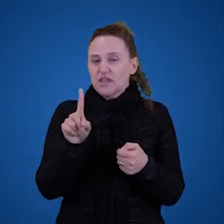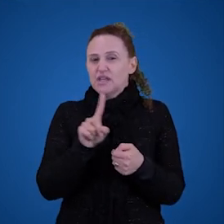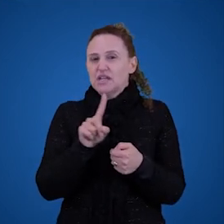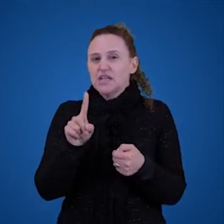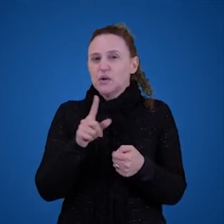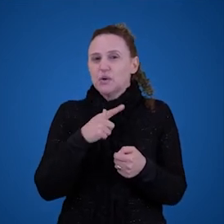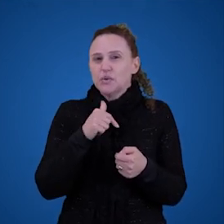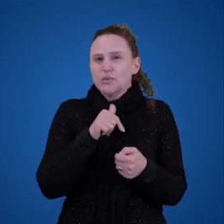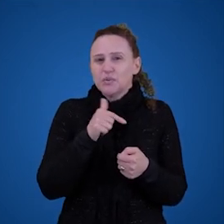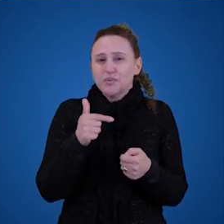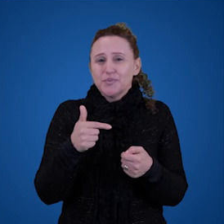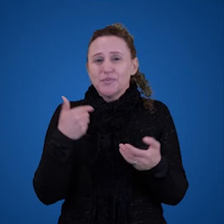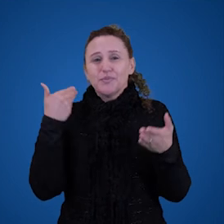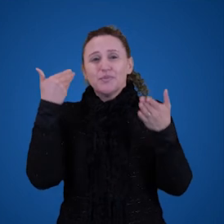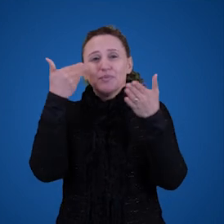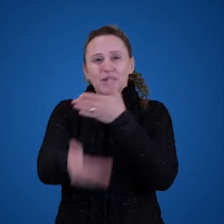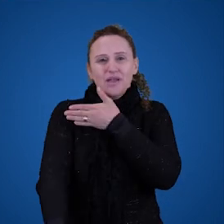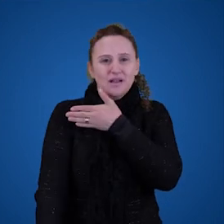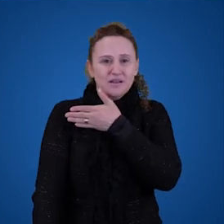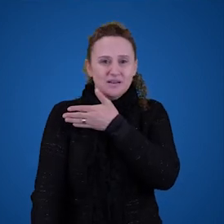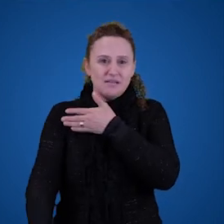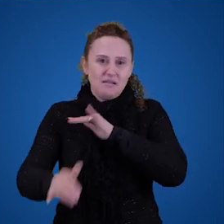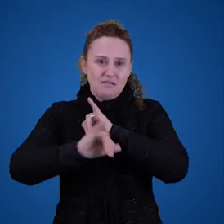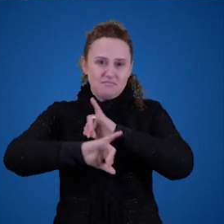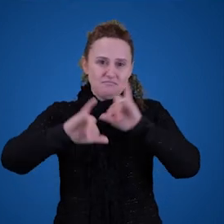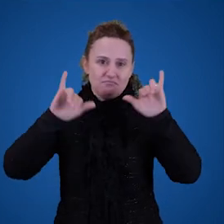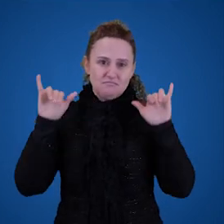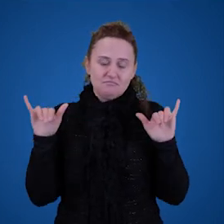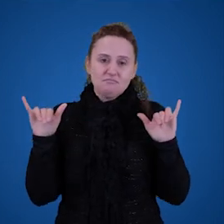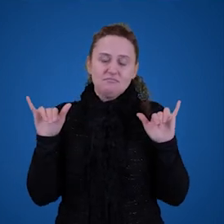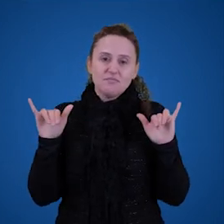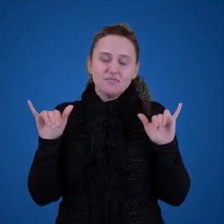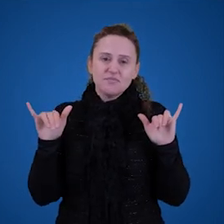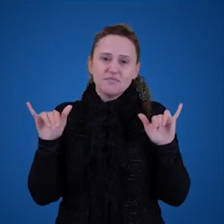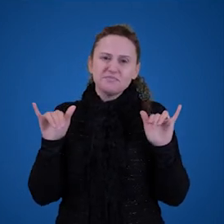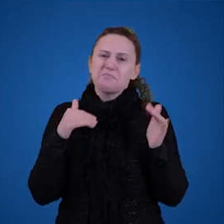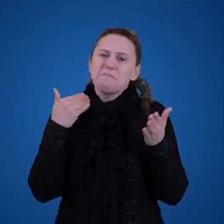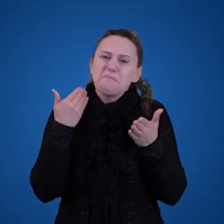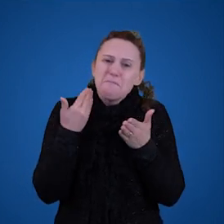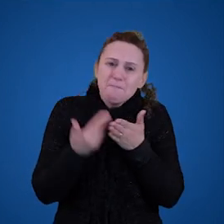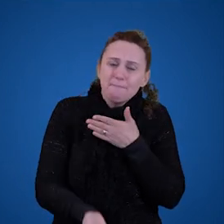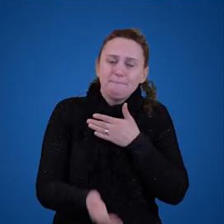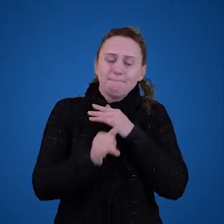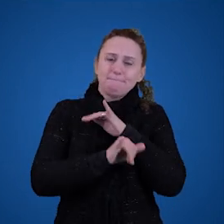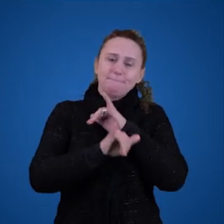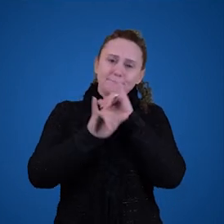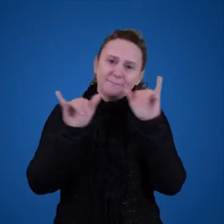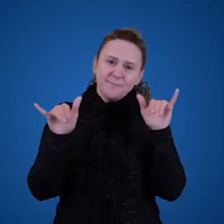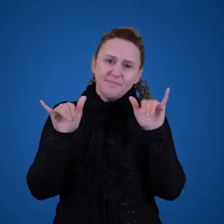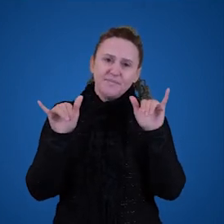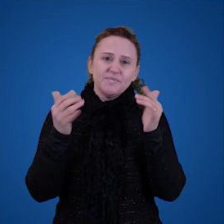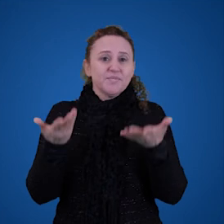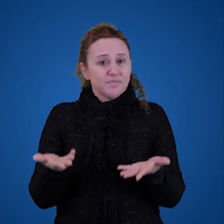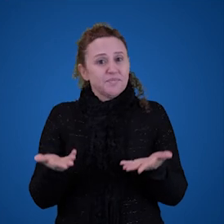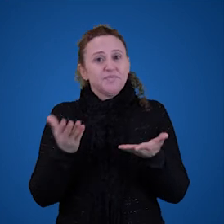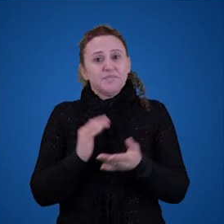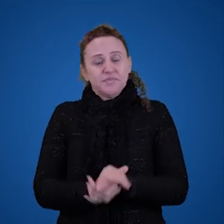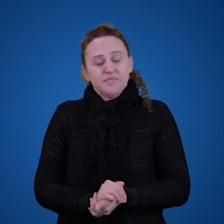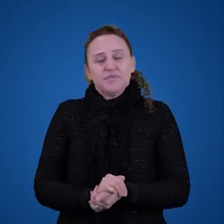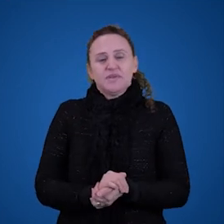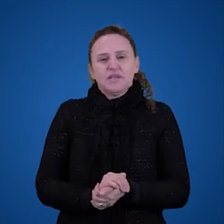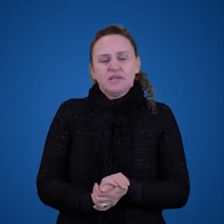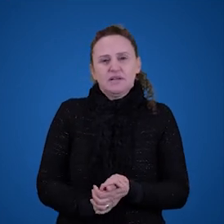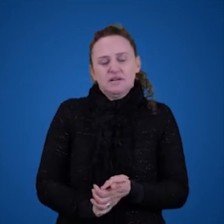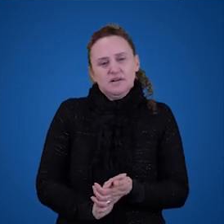informação nós perdemos a informação quando nós transformamos C por exemplo Fernando Pessoa é Alberto Caeiro em Fernando